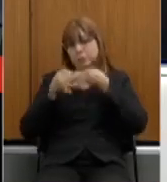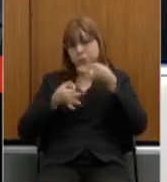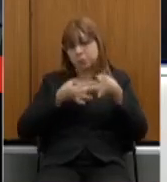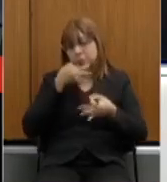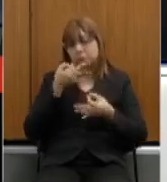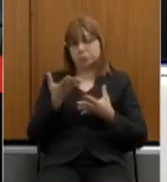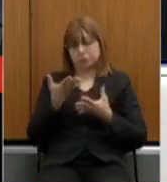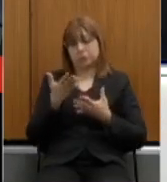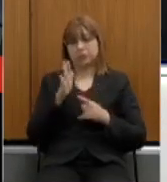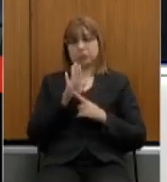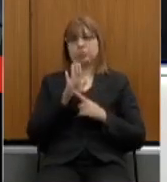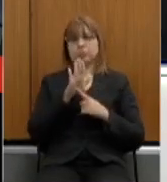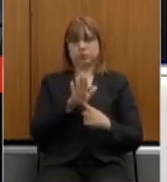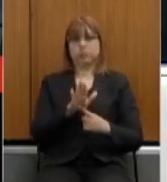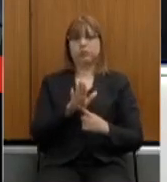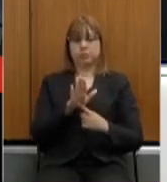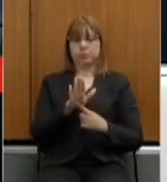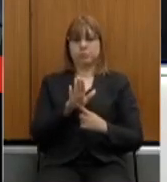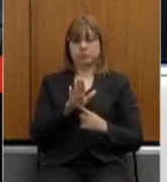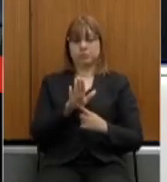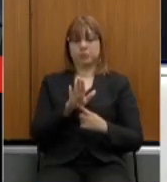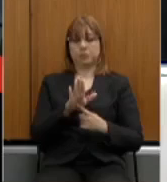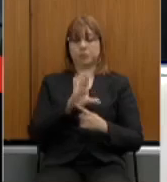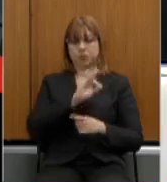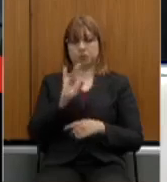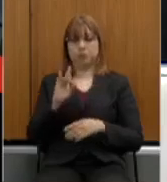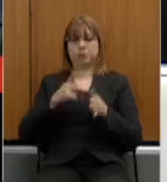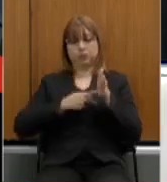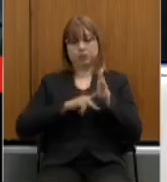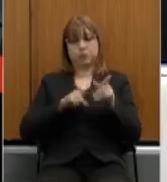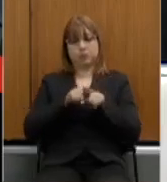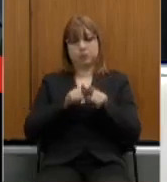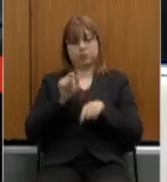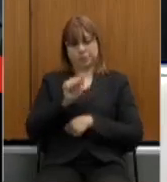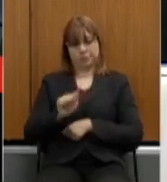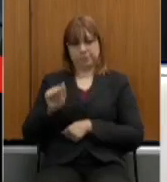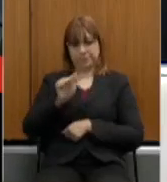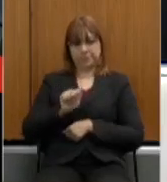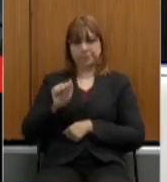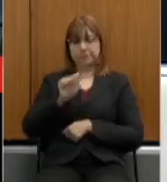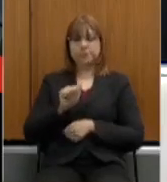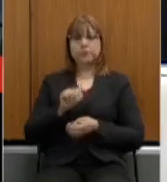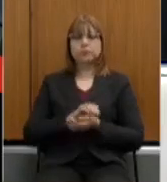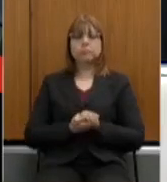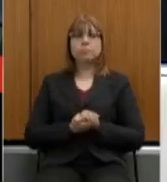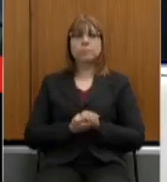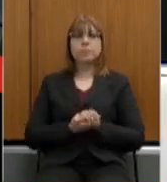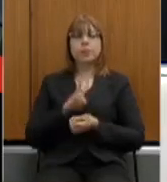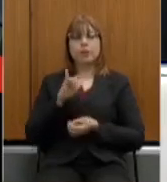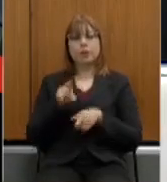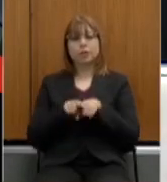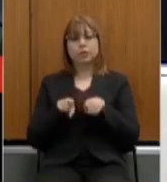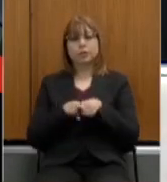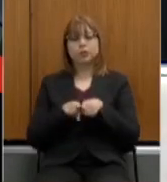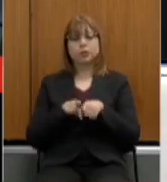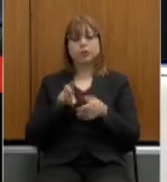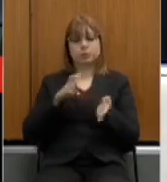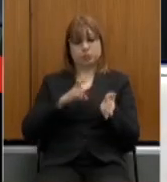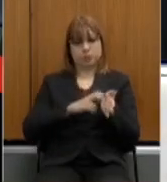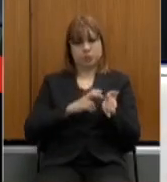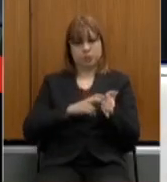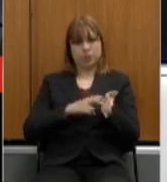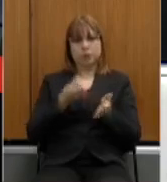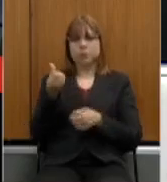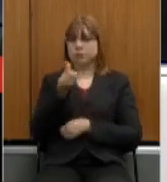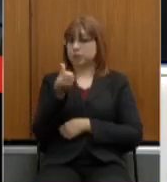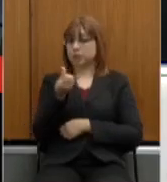críticas apresentadas pelos sindicatos e pelas associações teremos também ainda na parte da manhã de sexta